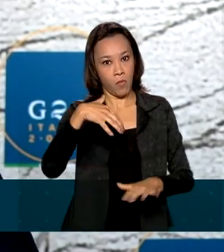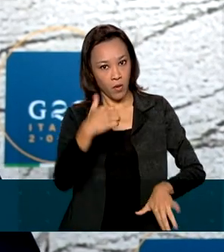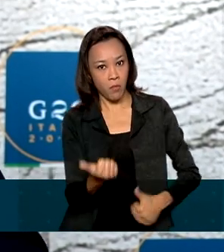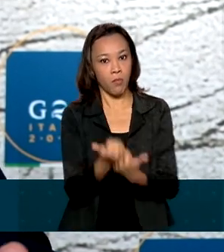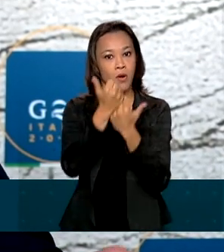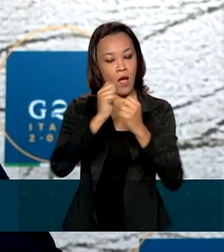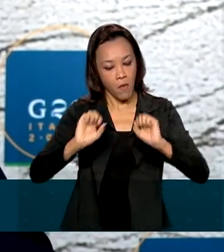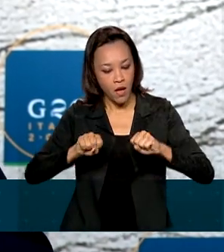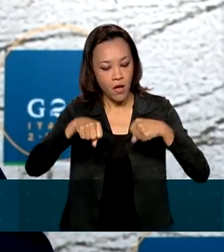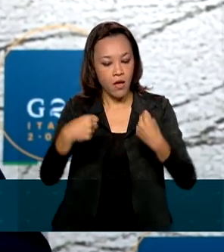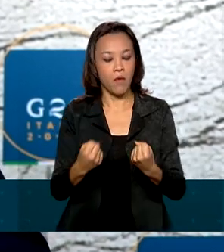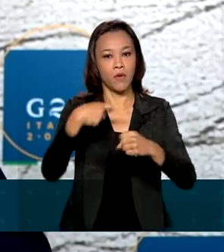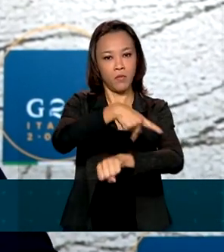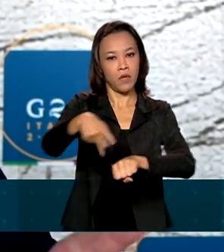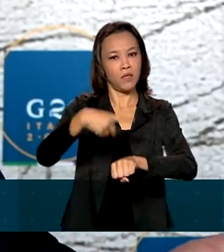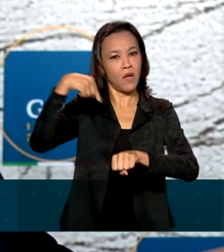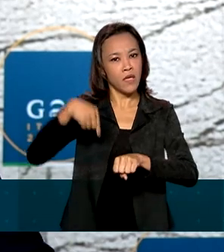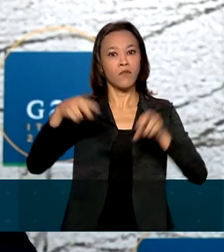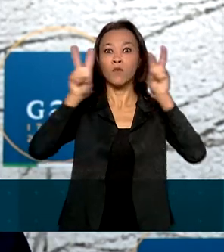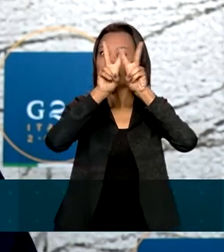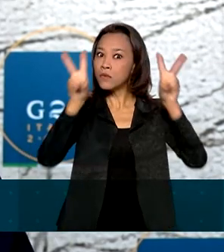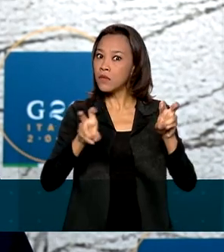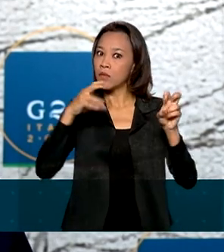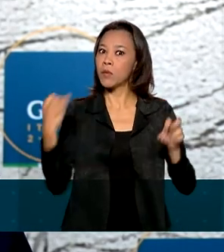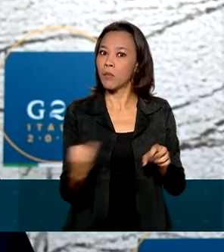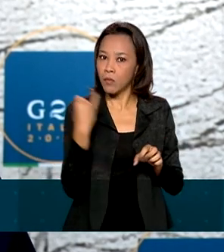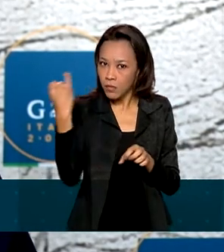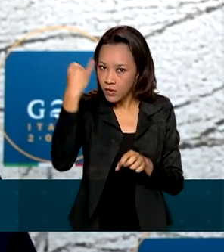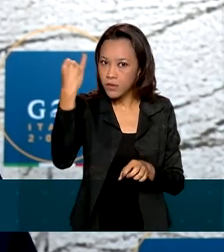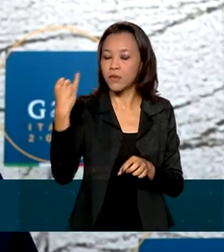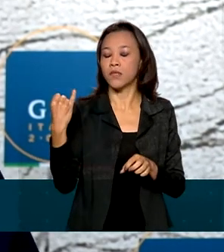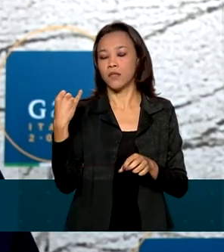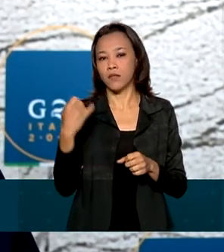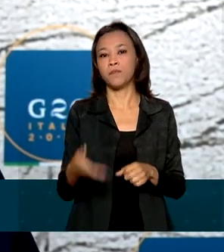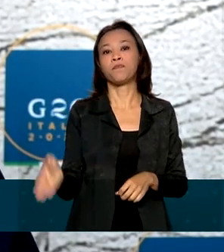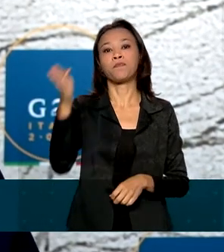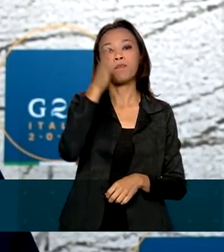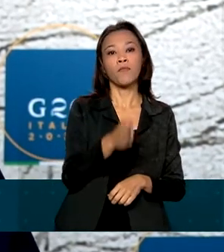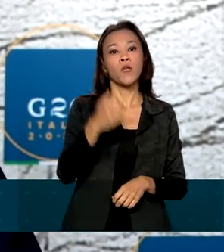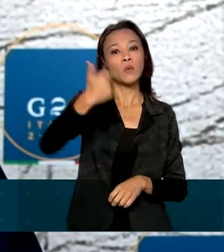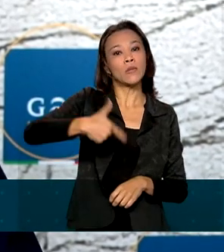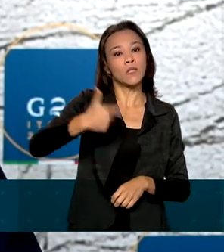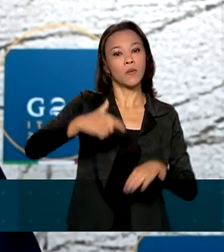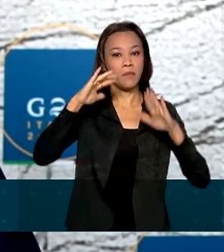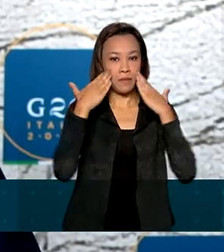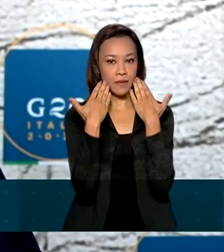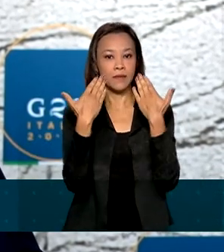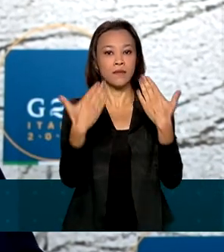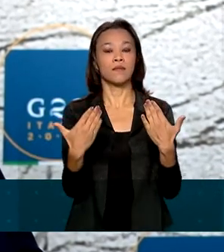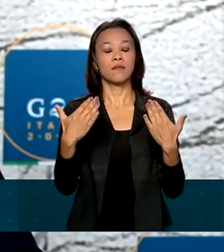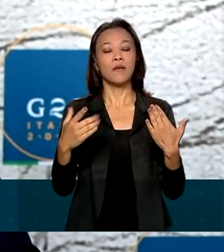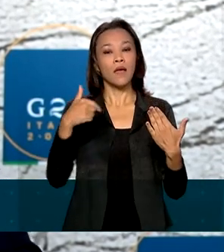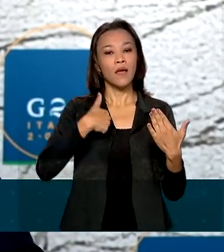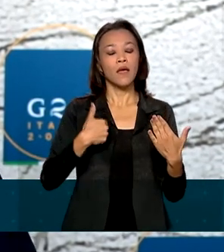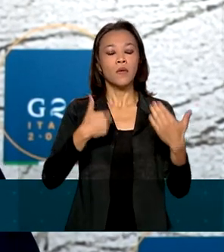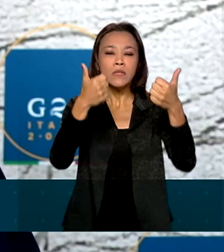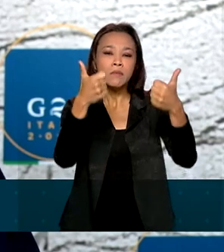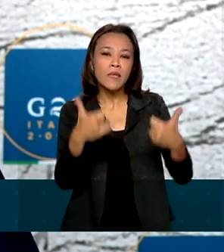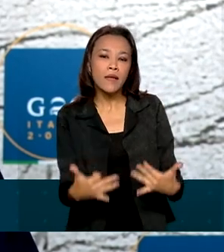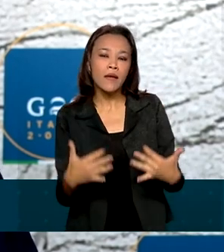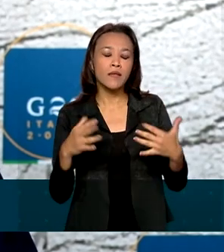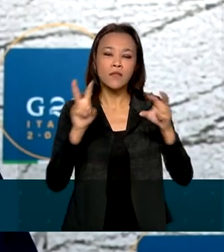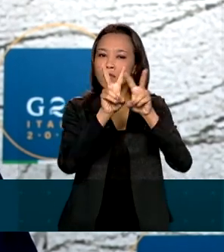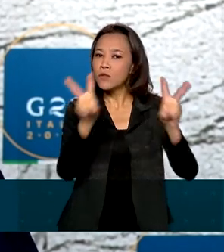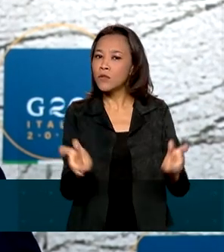isso foi um ponto bastante importante e tem sido bastante tratado. No segundo painel eu falei mais em relação ao painel,